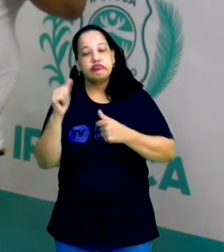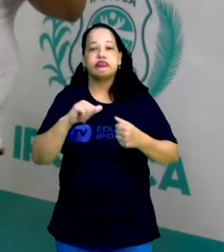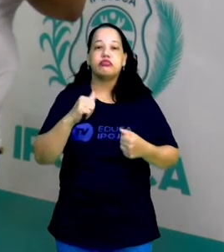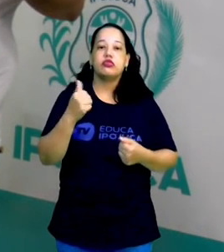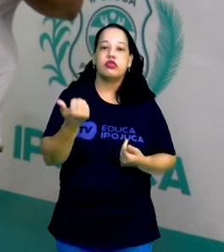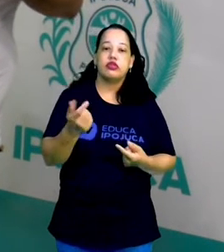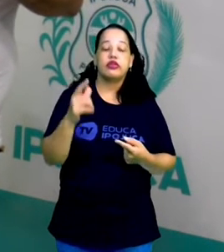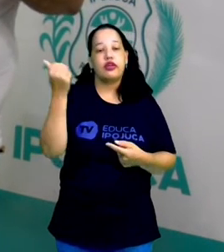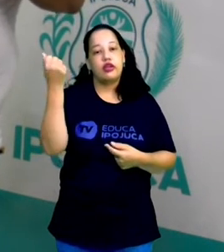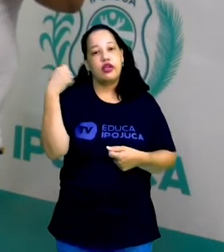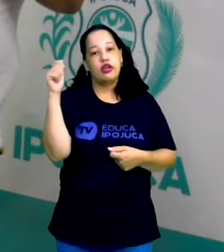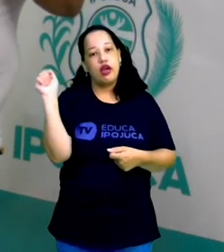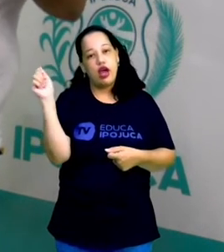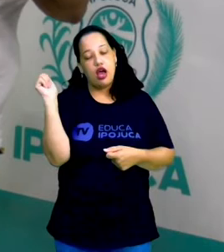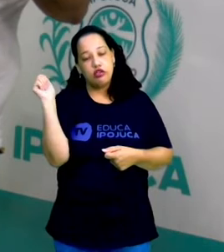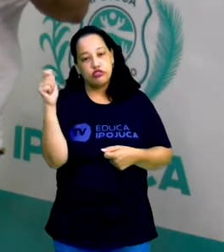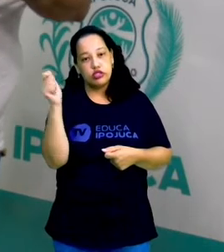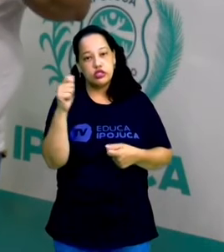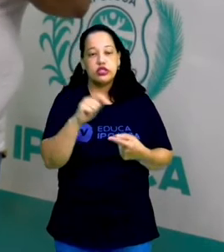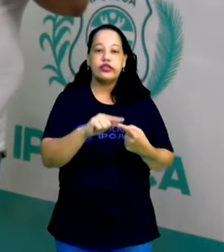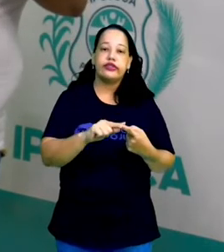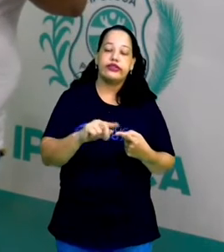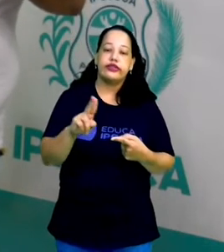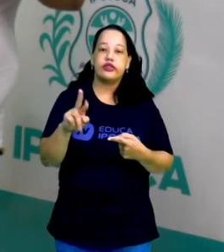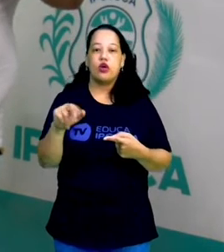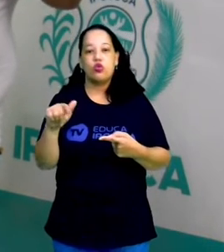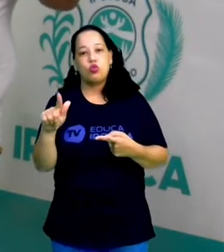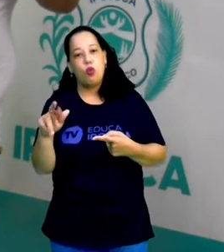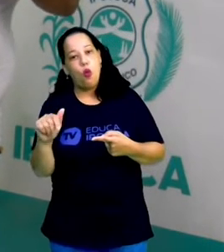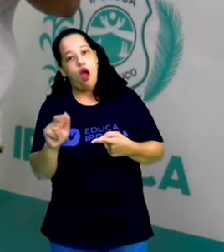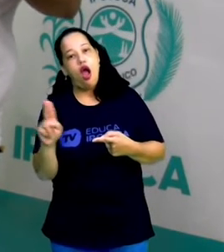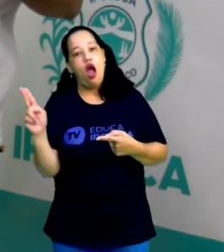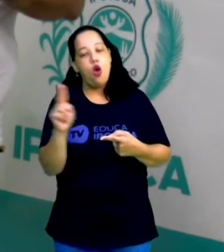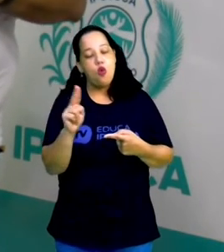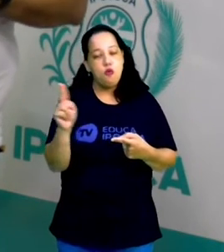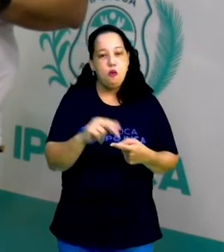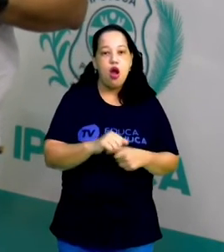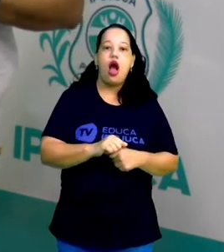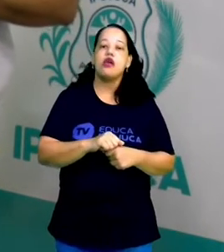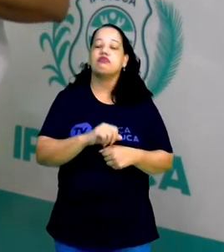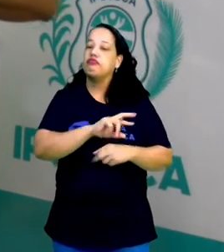a Bolívia, o Uruguai, o Paraguai, entre outros.